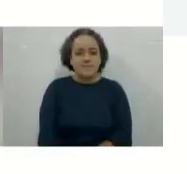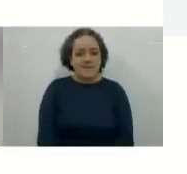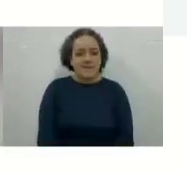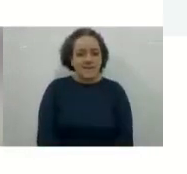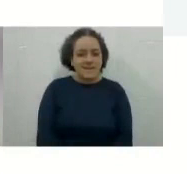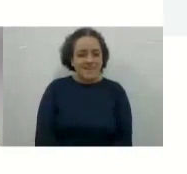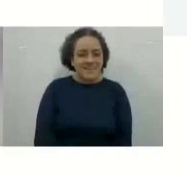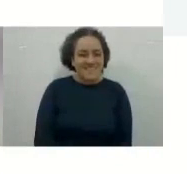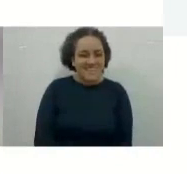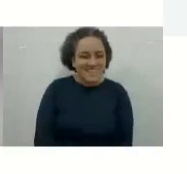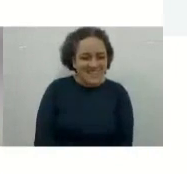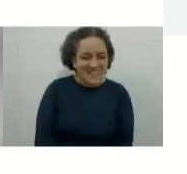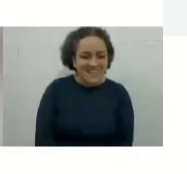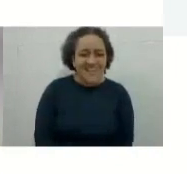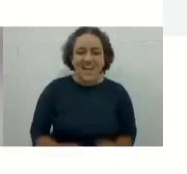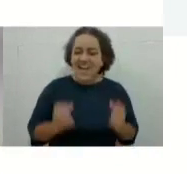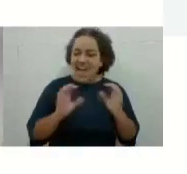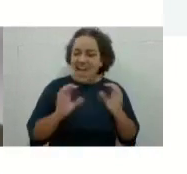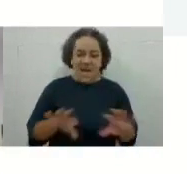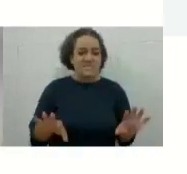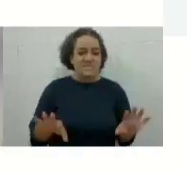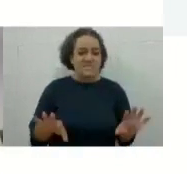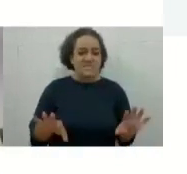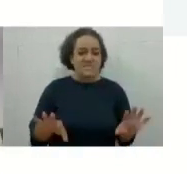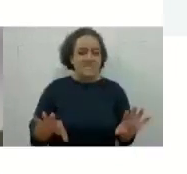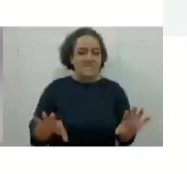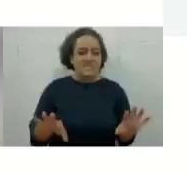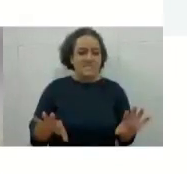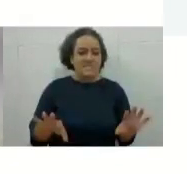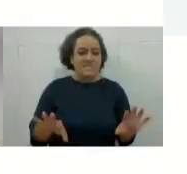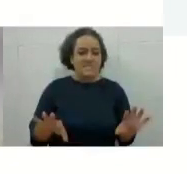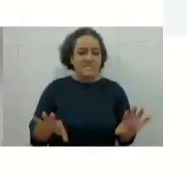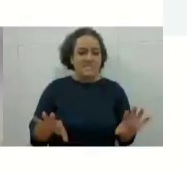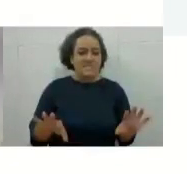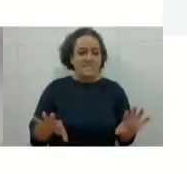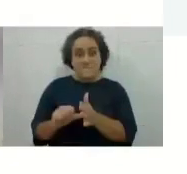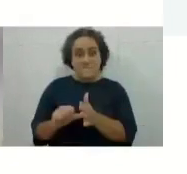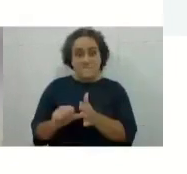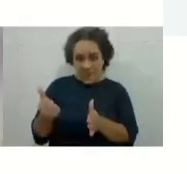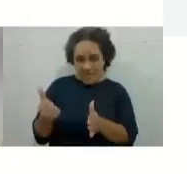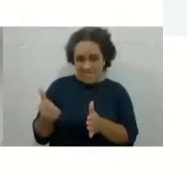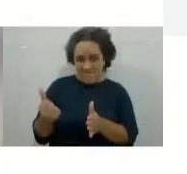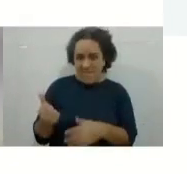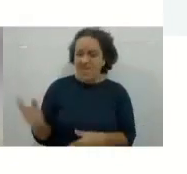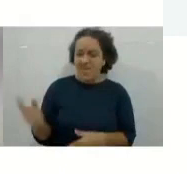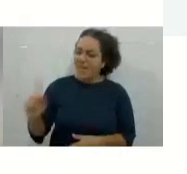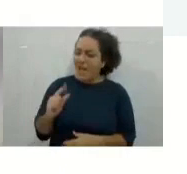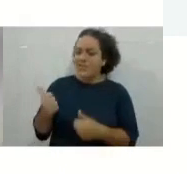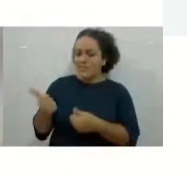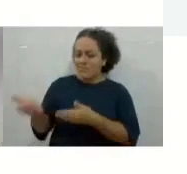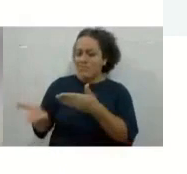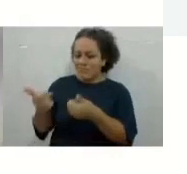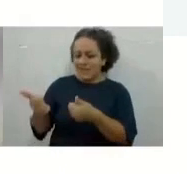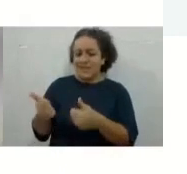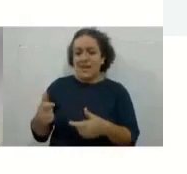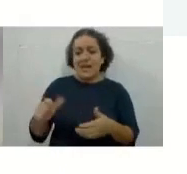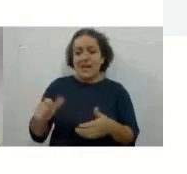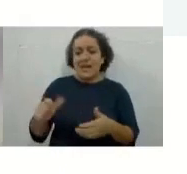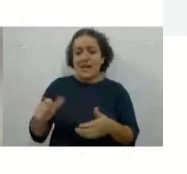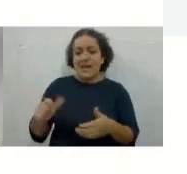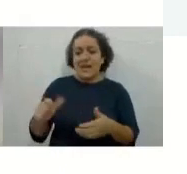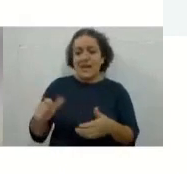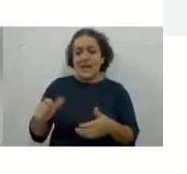primeira vez a gente faz uma gracinha, né? Na segunda a gente tem que falar, não entra mais aqui. Bom, sobre segunda